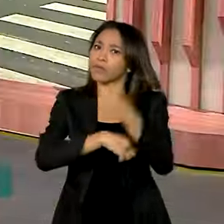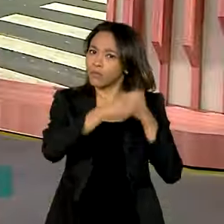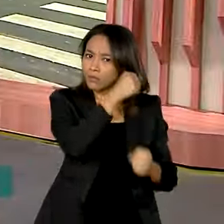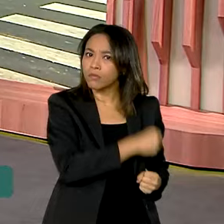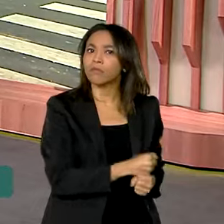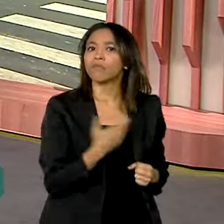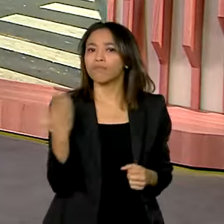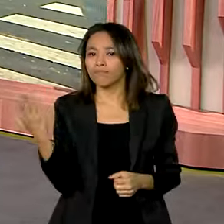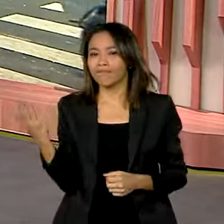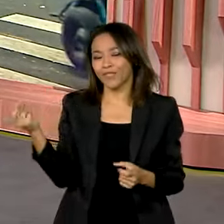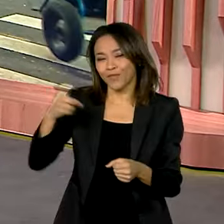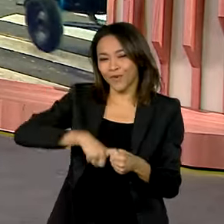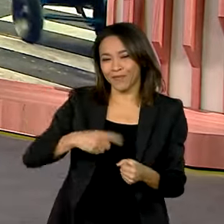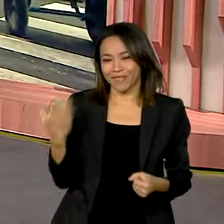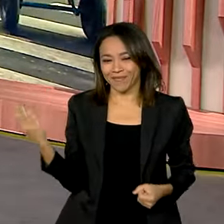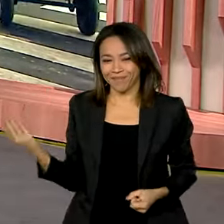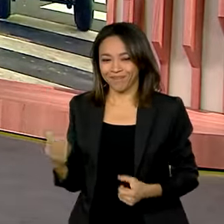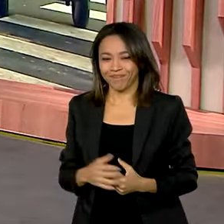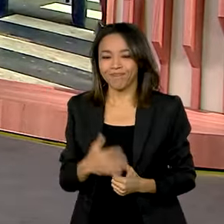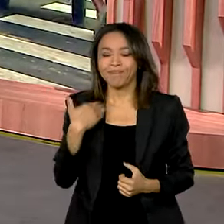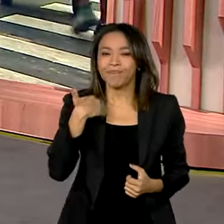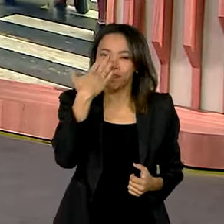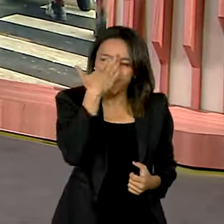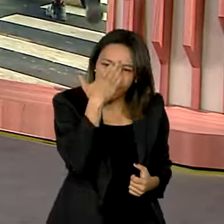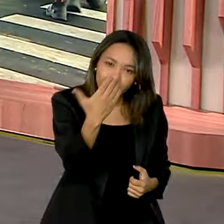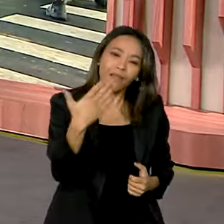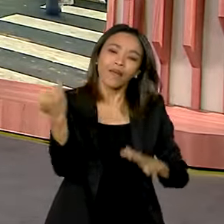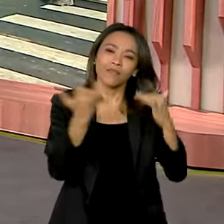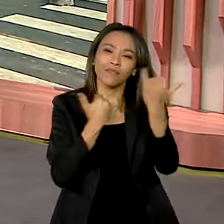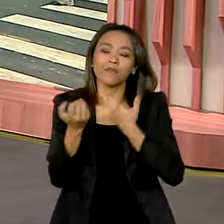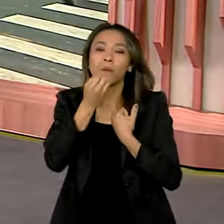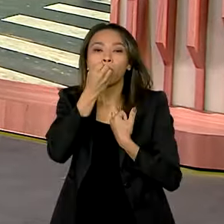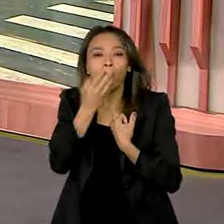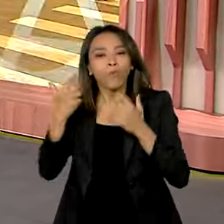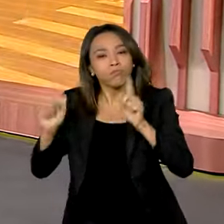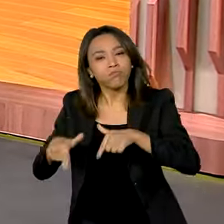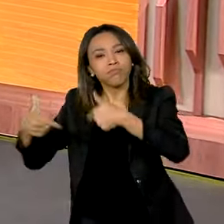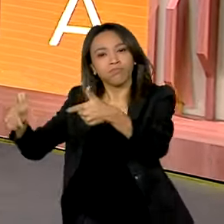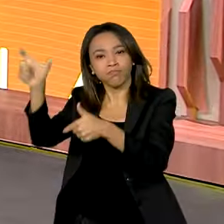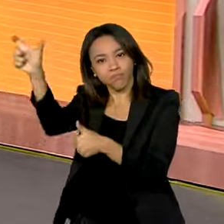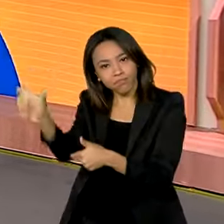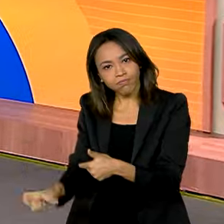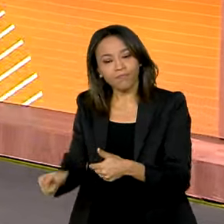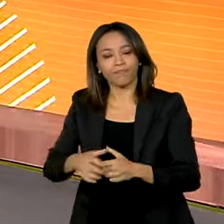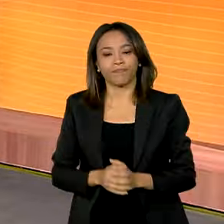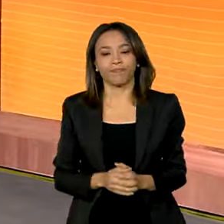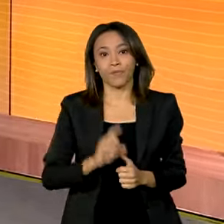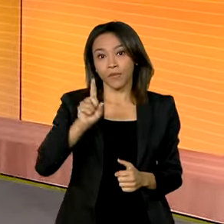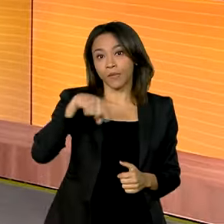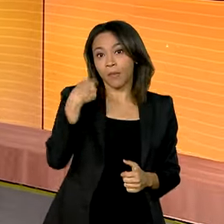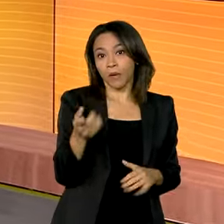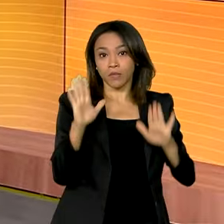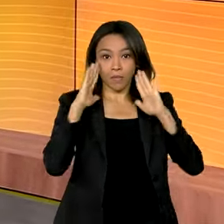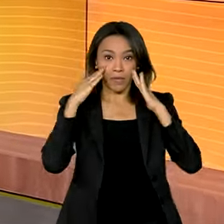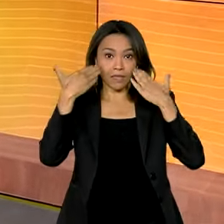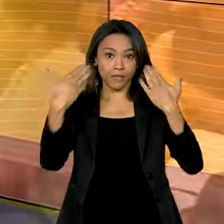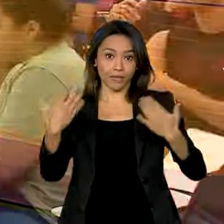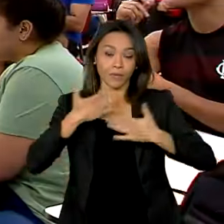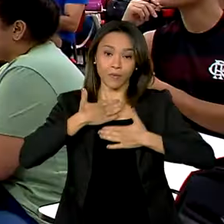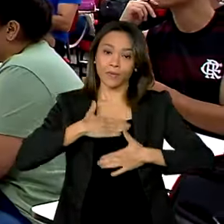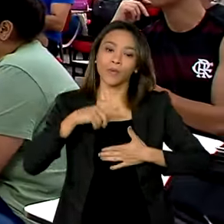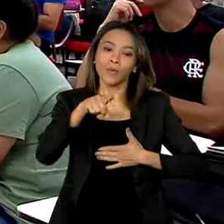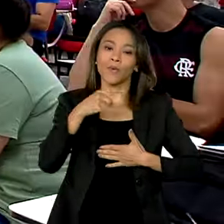gente volta com você. Ok, obrigada pelas informações. Bom trabalho para você. No próximo bloco, o concurso nacional